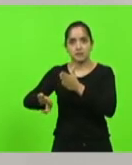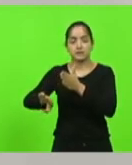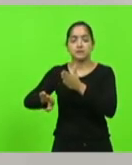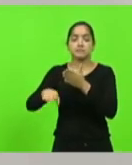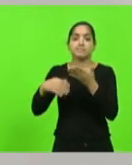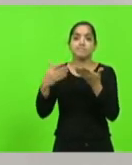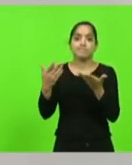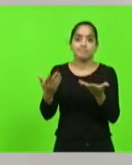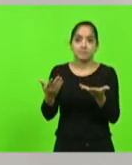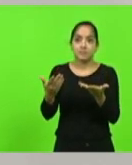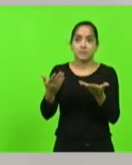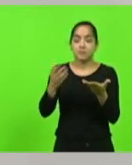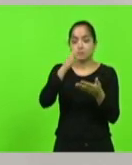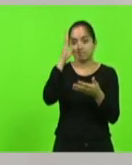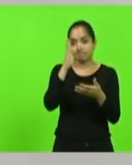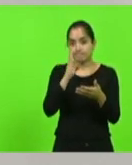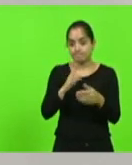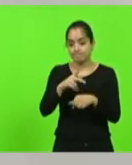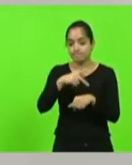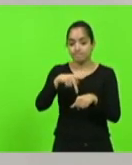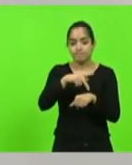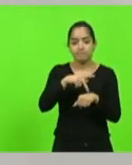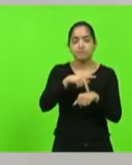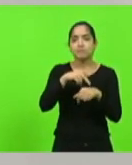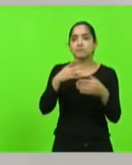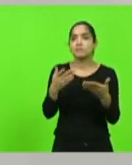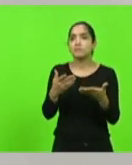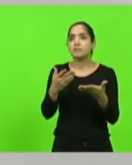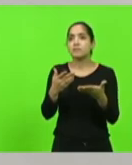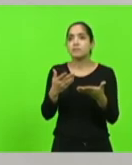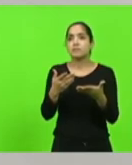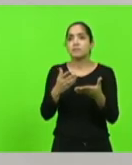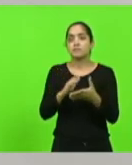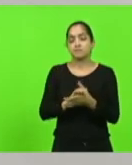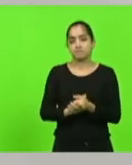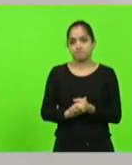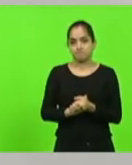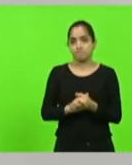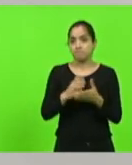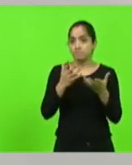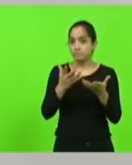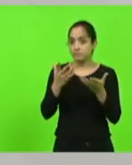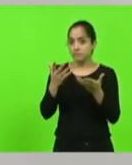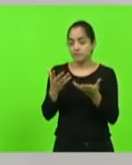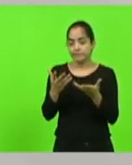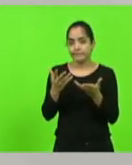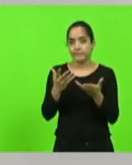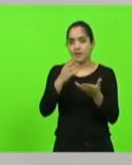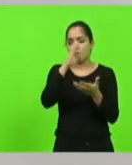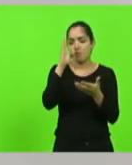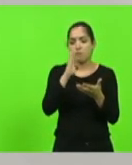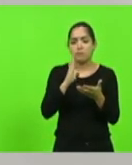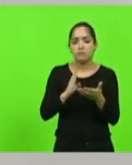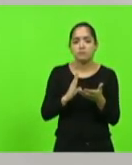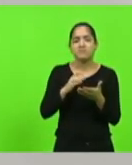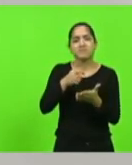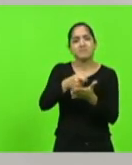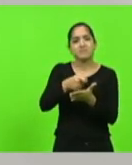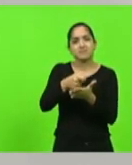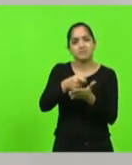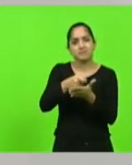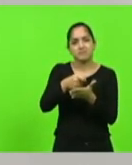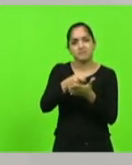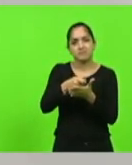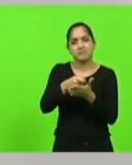O Brasil é esse país que não perde uma oportunidade de perder uma oportunidade. É incrível como nós insistimos em